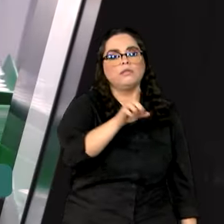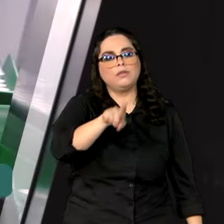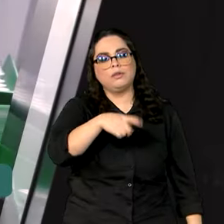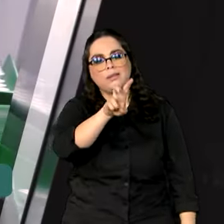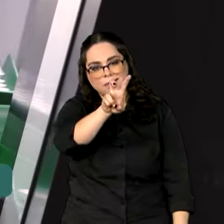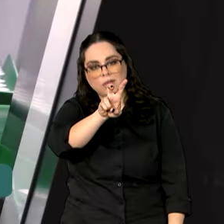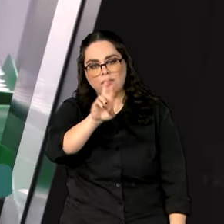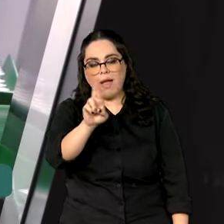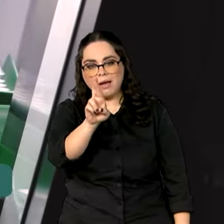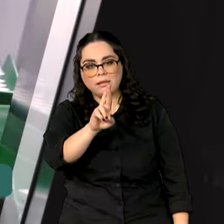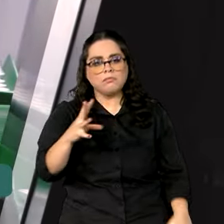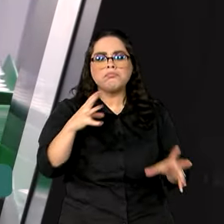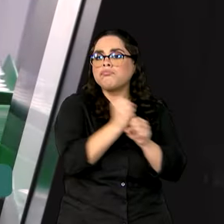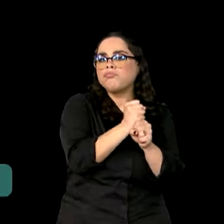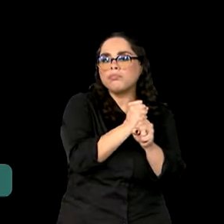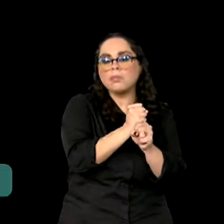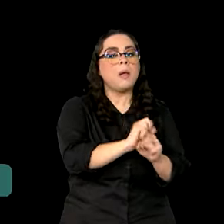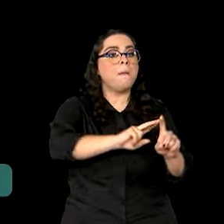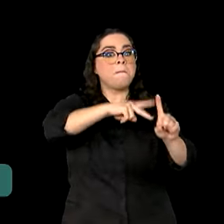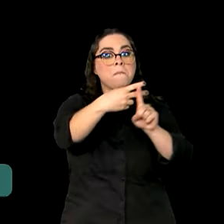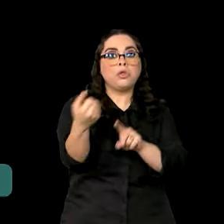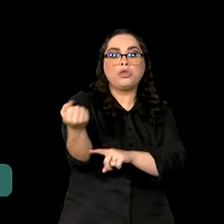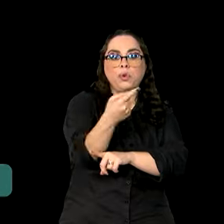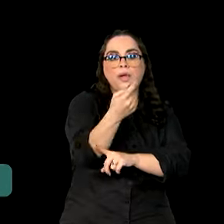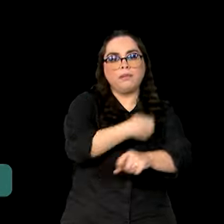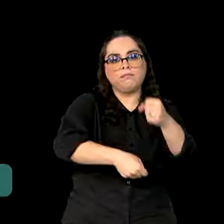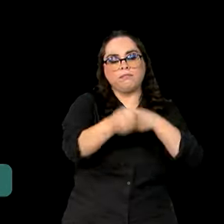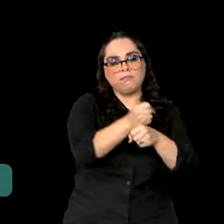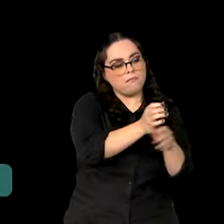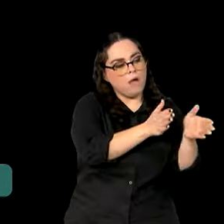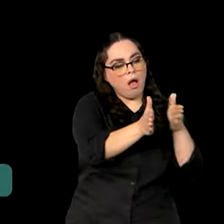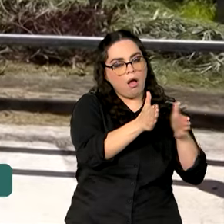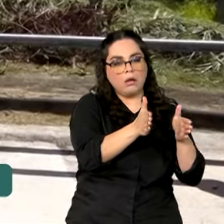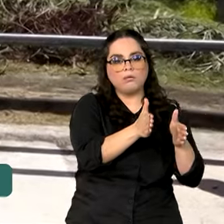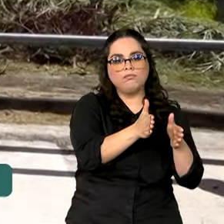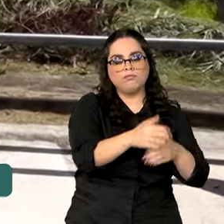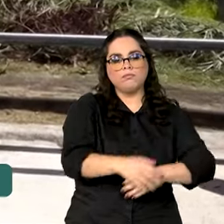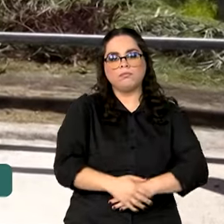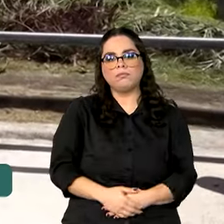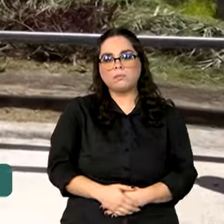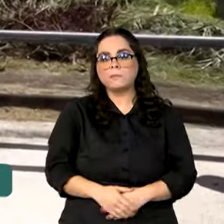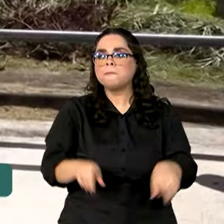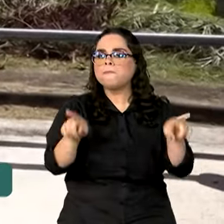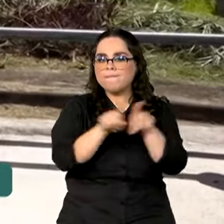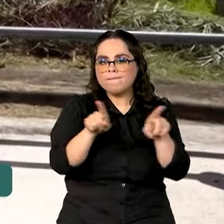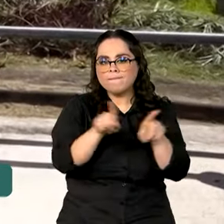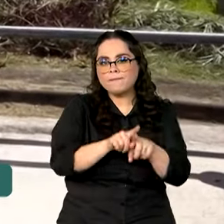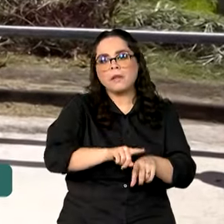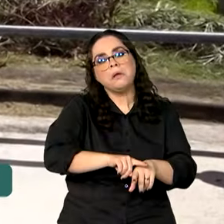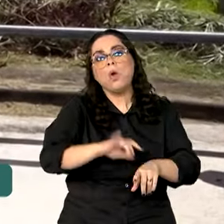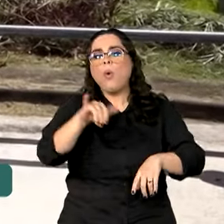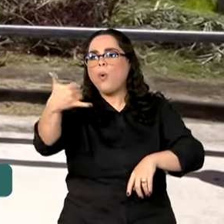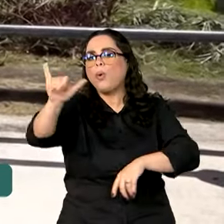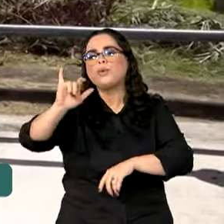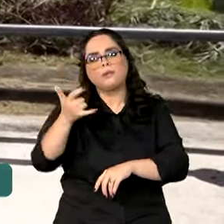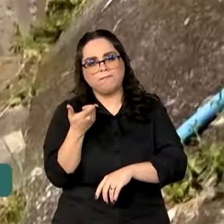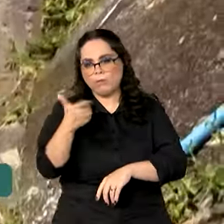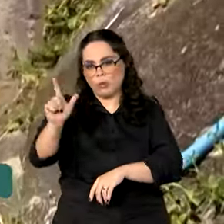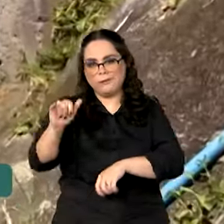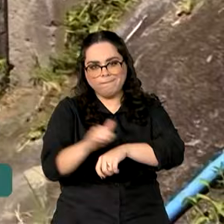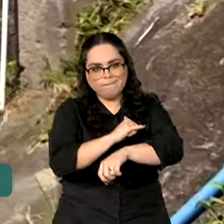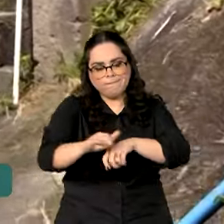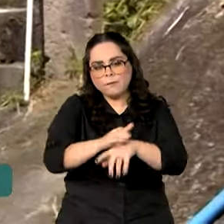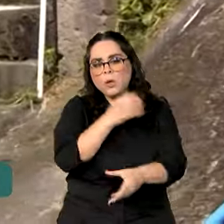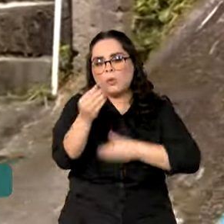O total é 50% maior do que o investido no período anterior. Outra possibilidade para o combate à doença